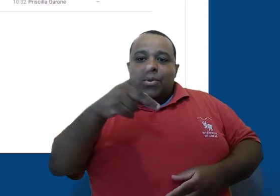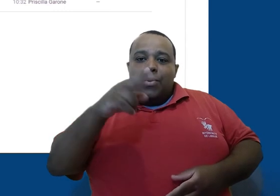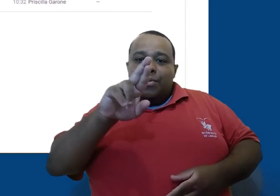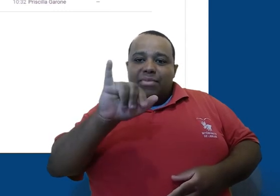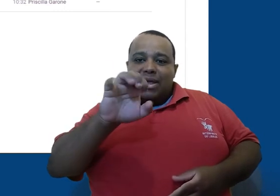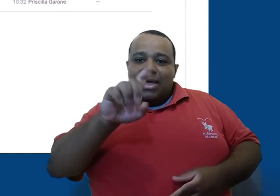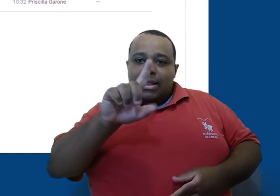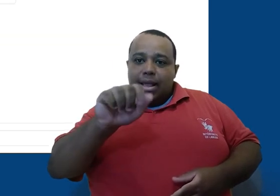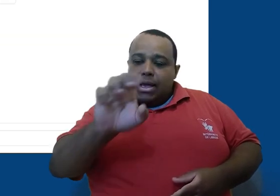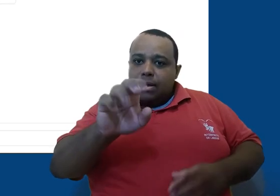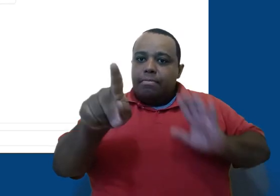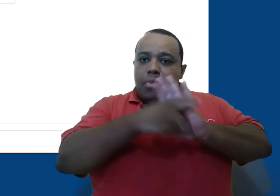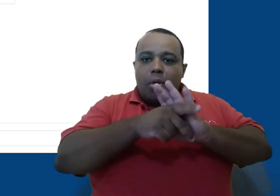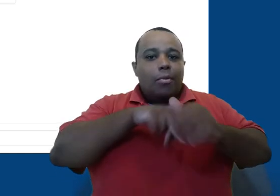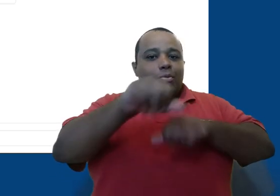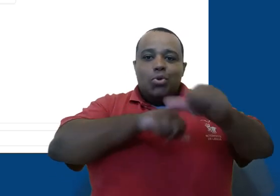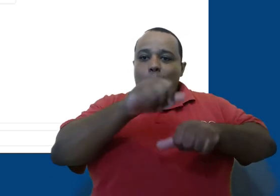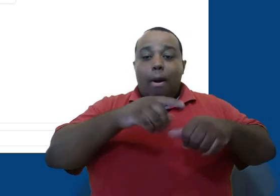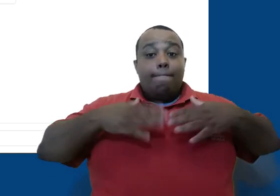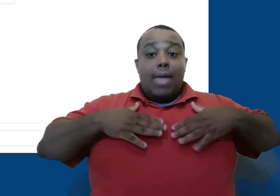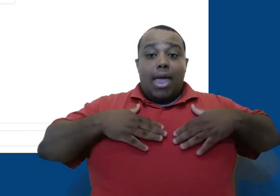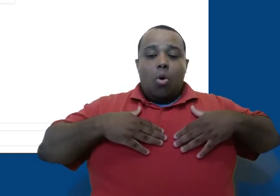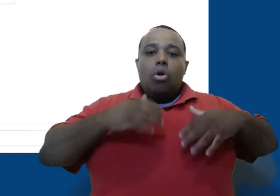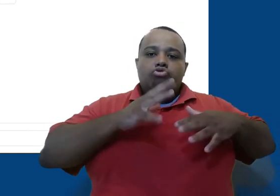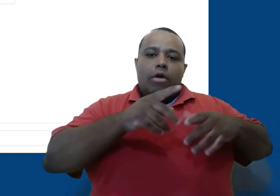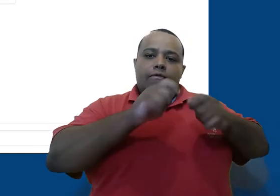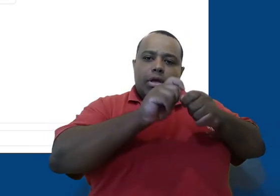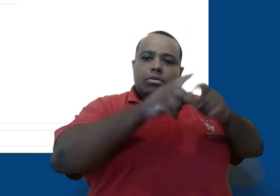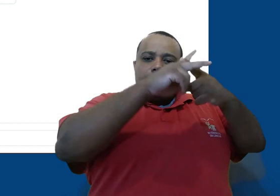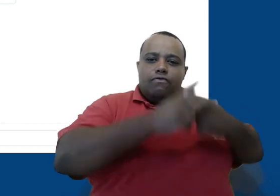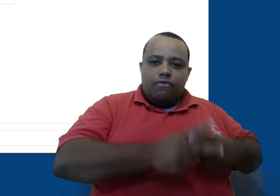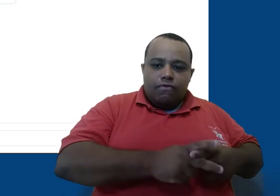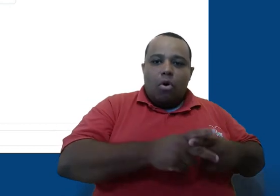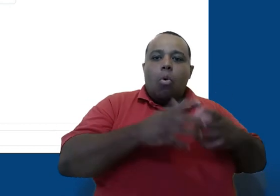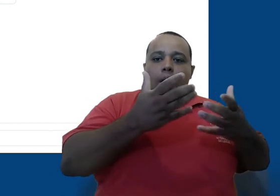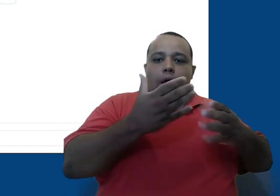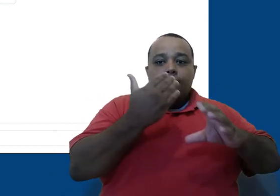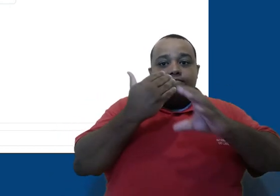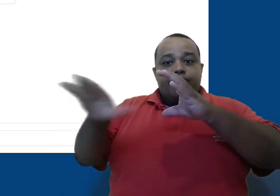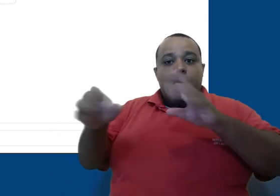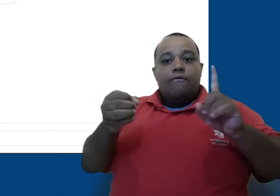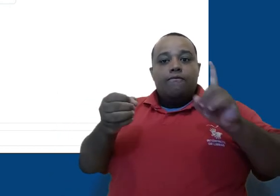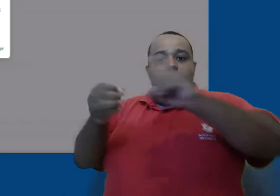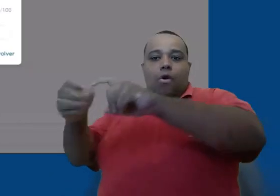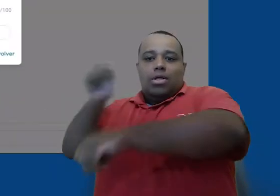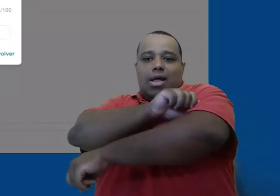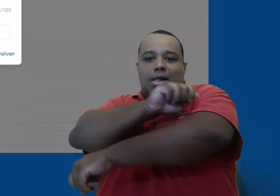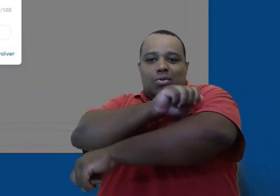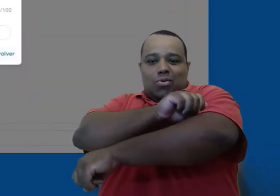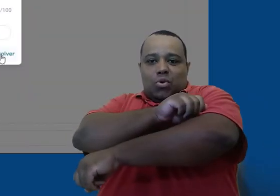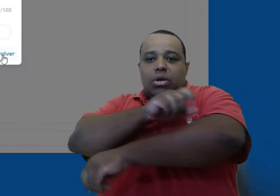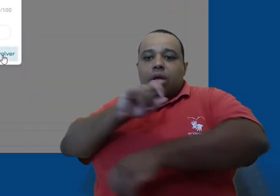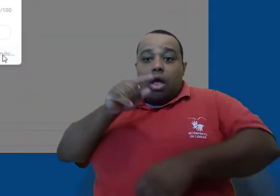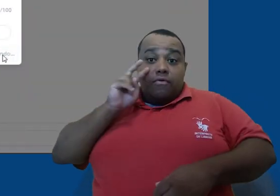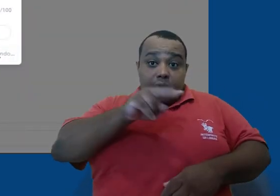do arquivo mudou de volta para mim. Agora digamos que eu já corrigi essa atividade e quero devolvê-la para a Priscila. Faço a devolução do arquivo